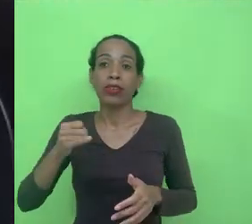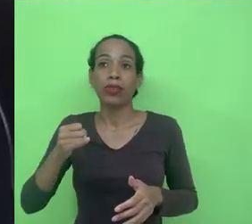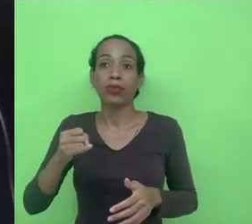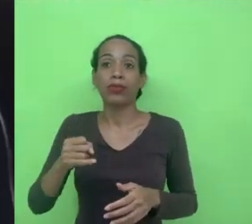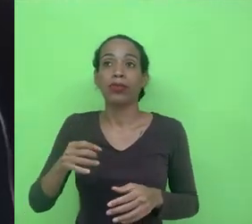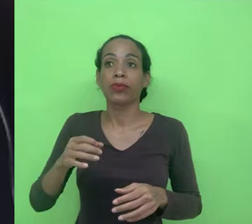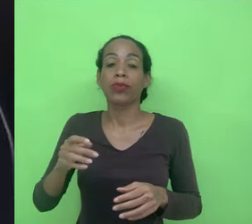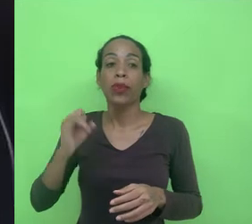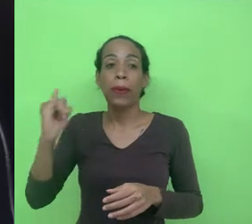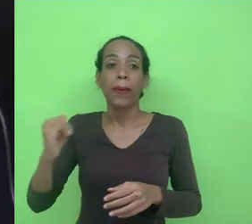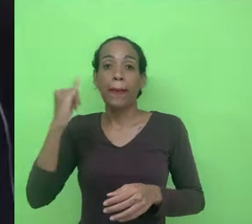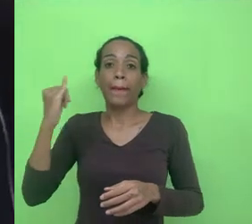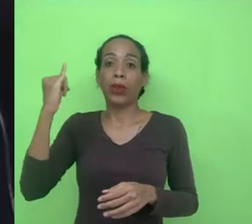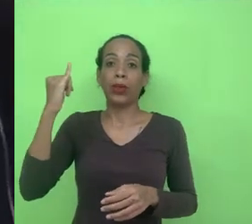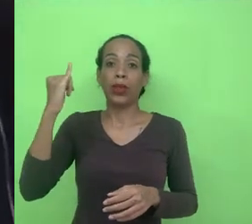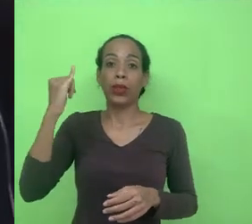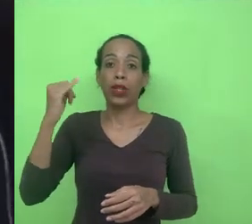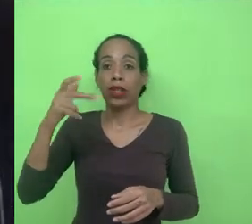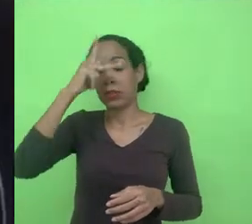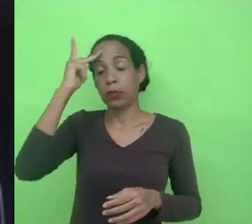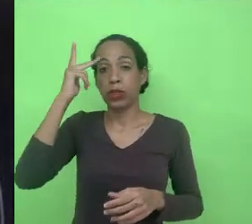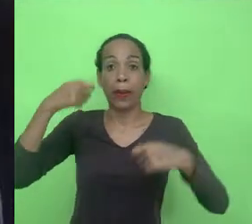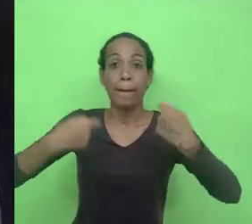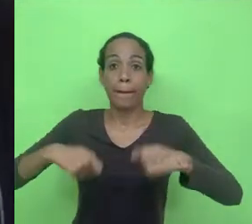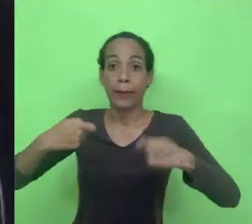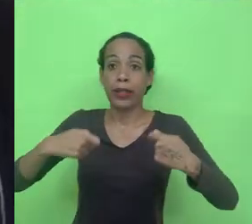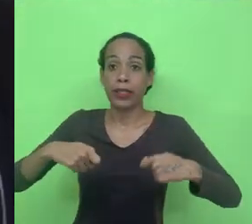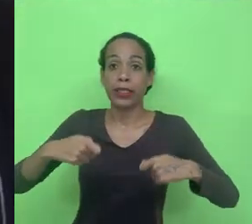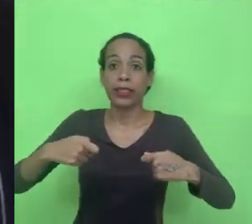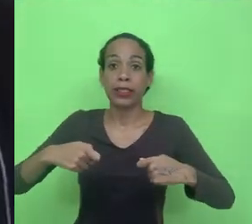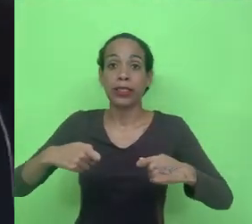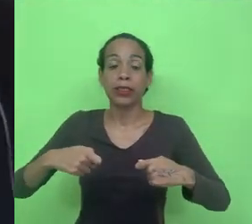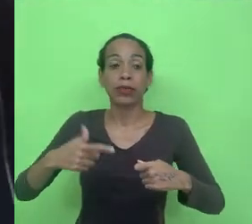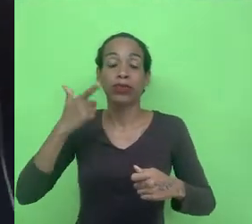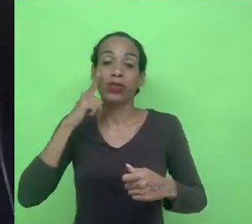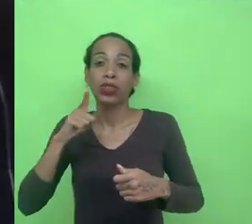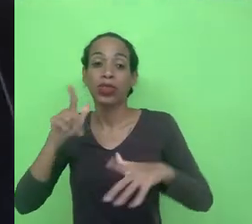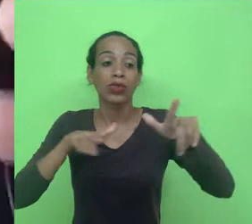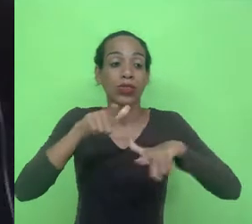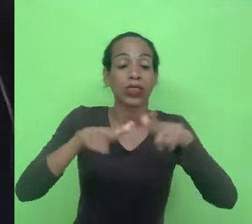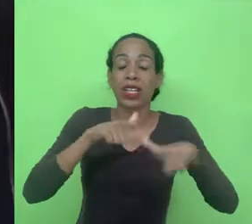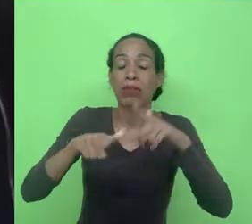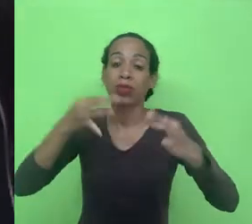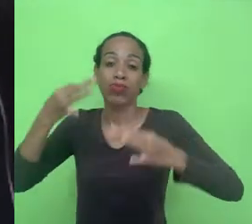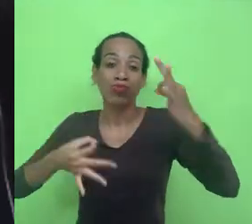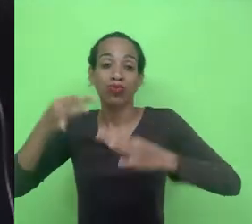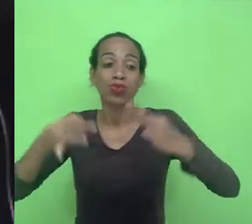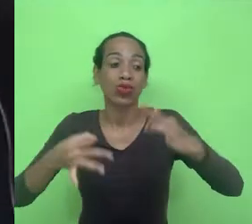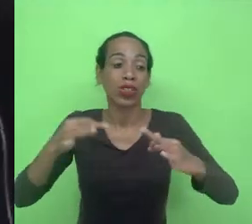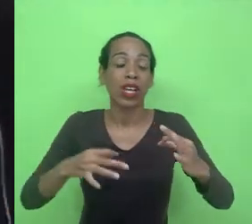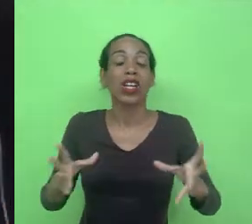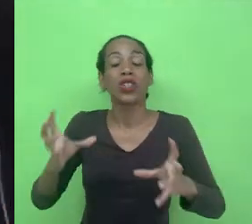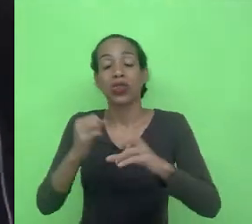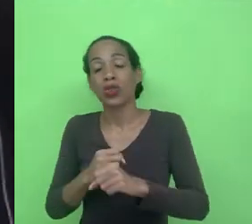é o povo que está precisando de que suas causas trabalhistas sejam julgadas então acho que são todos esses contextos que estão